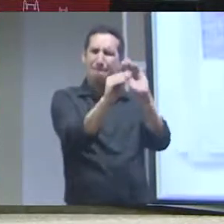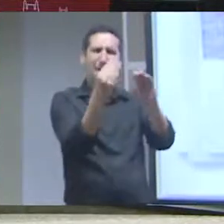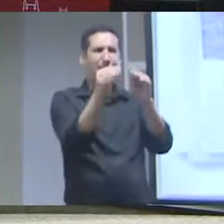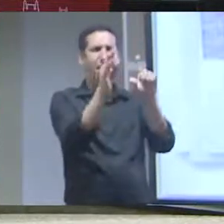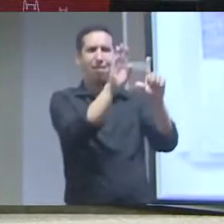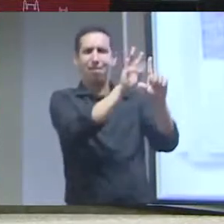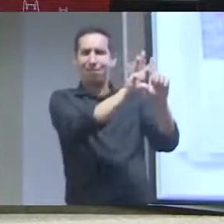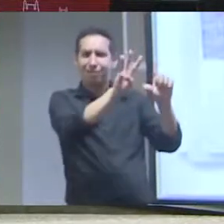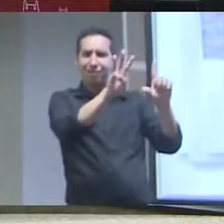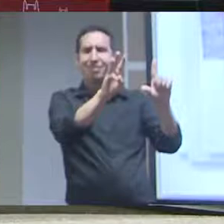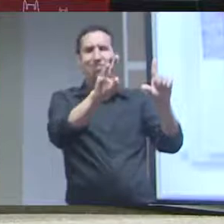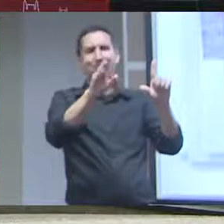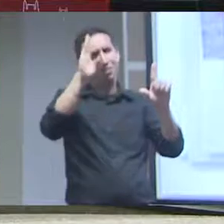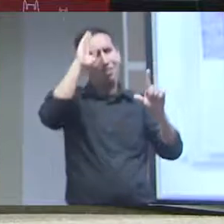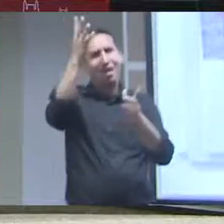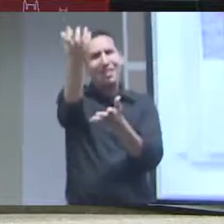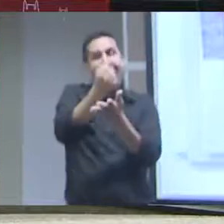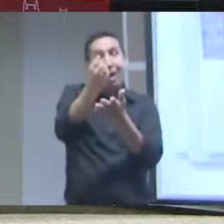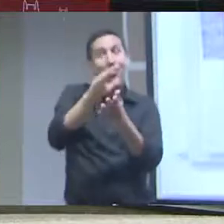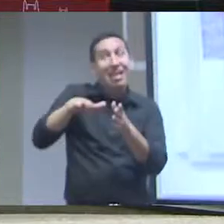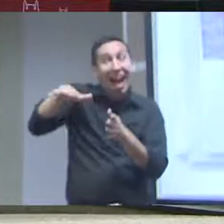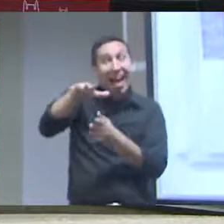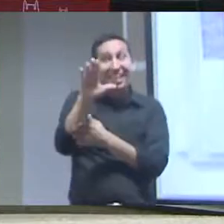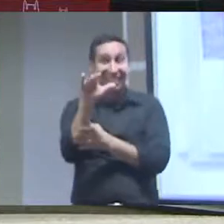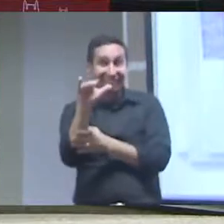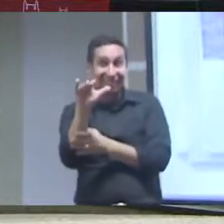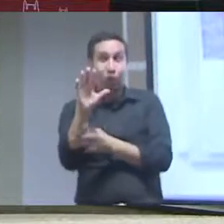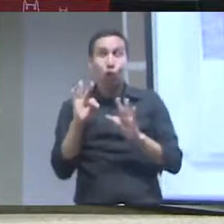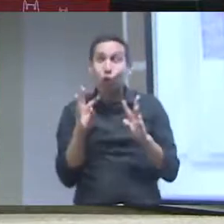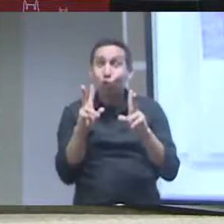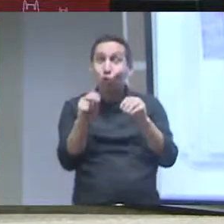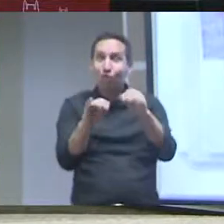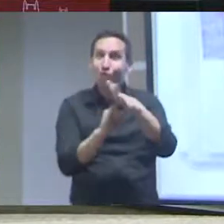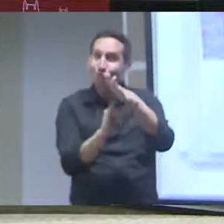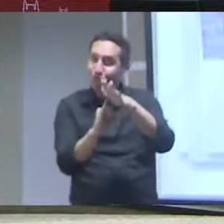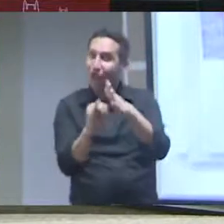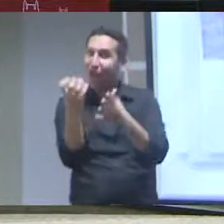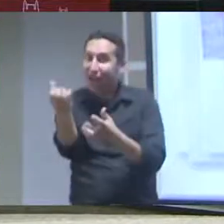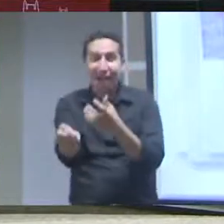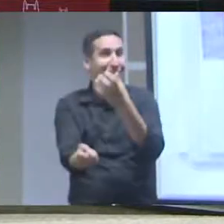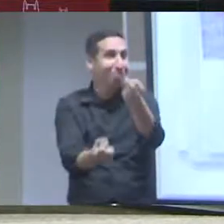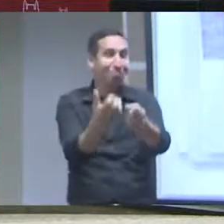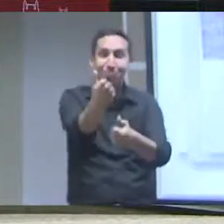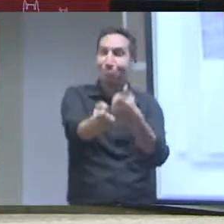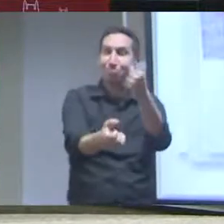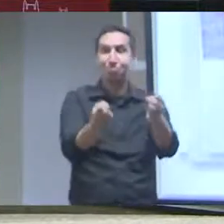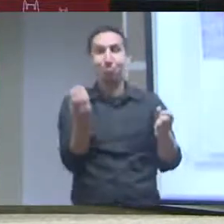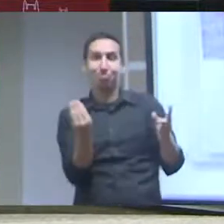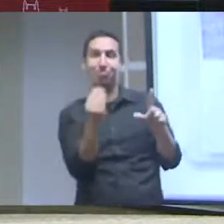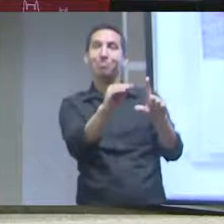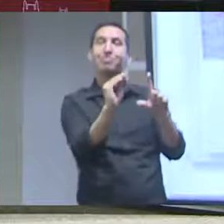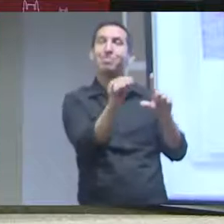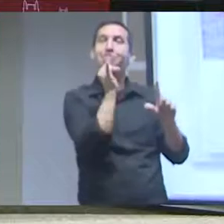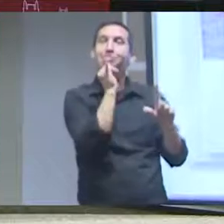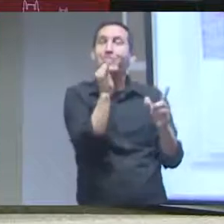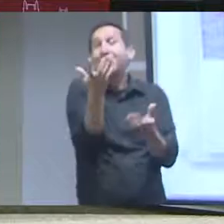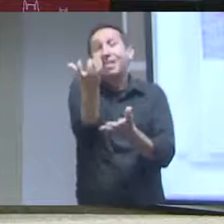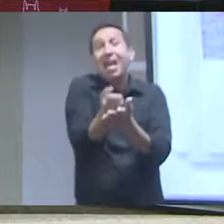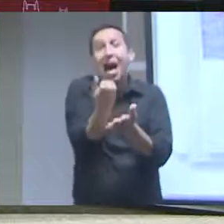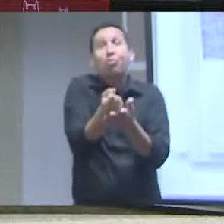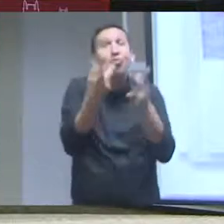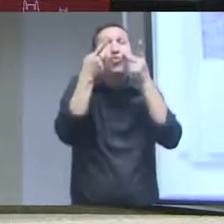obrigatoriedade dos órgãos federais em publicar seus dados, o que tinha sido criado para publicar dados